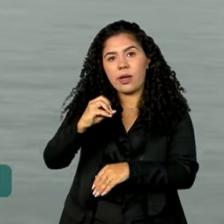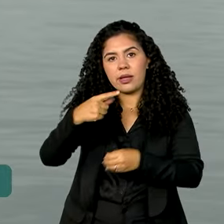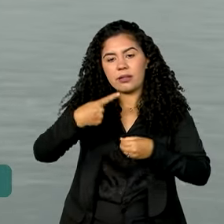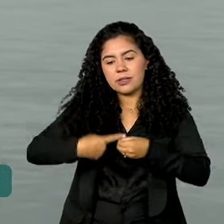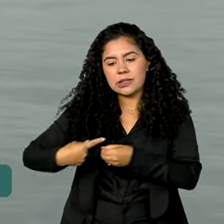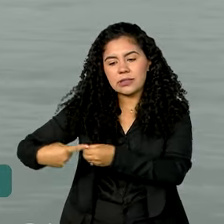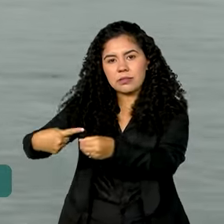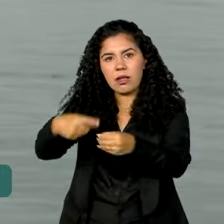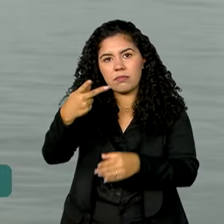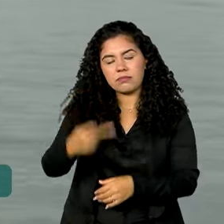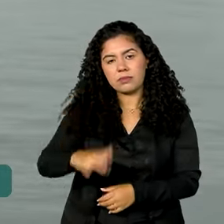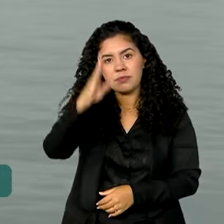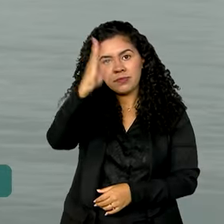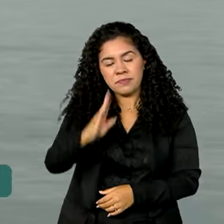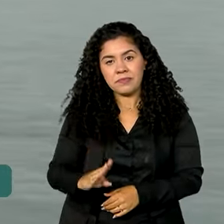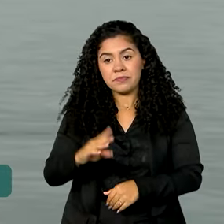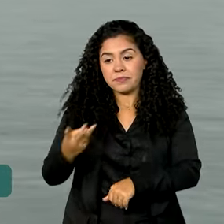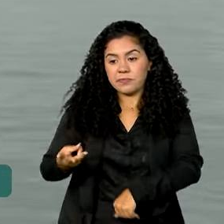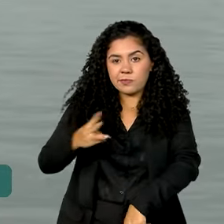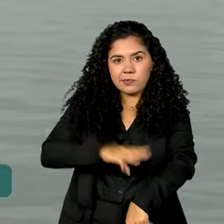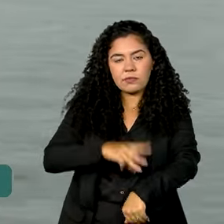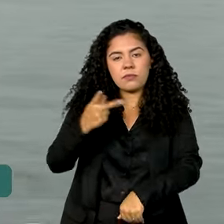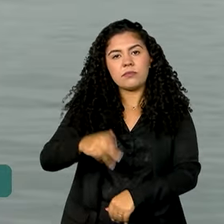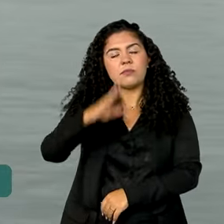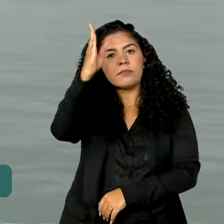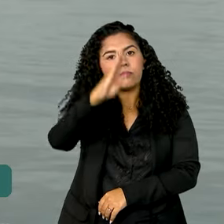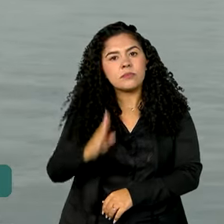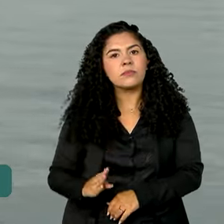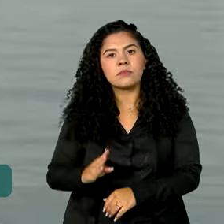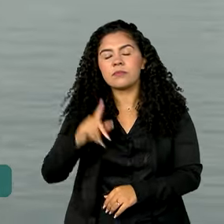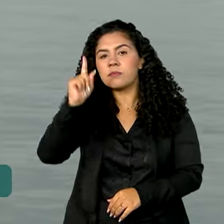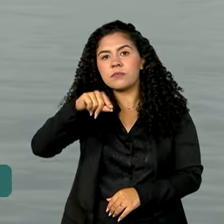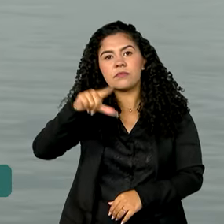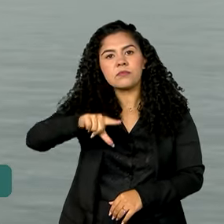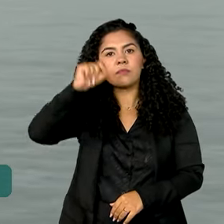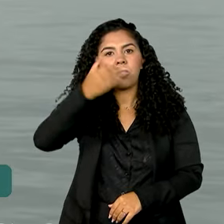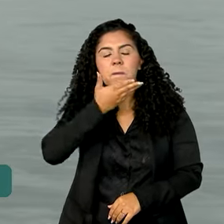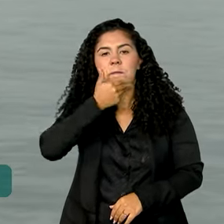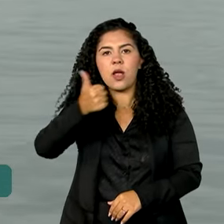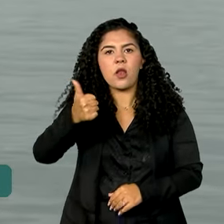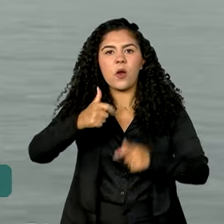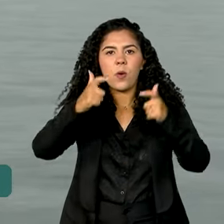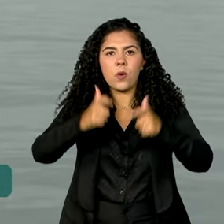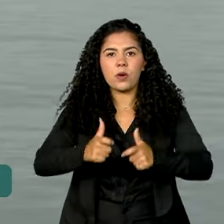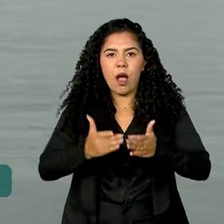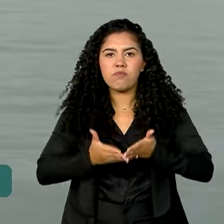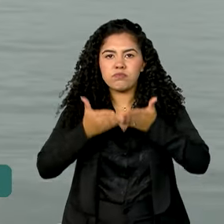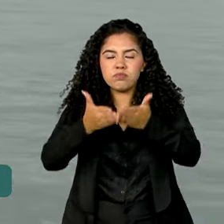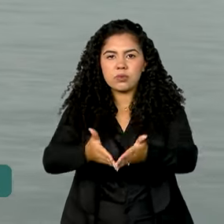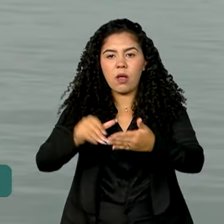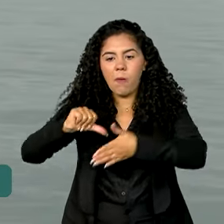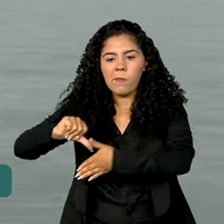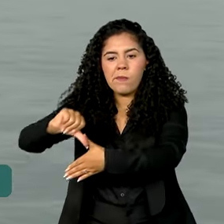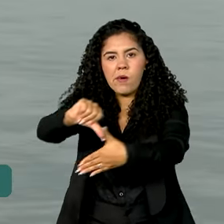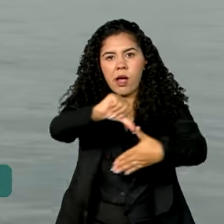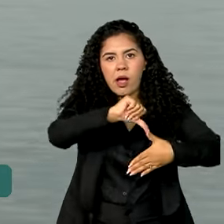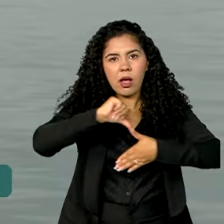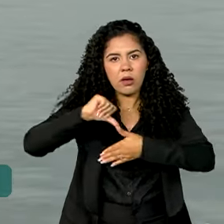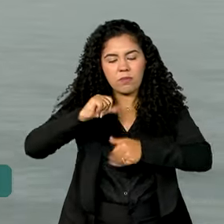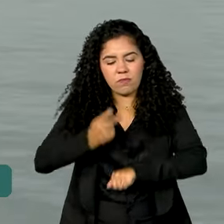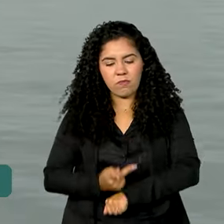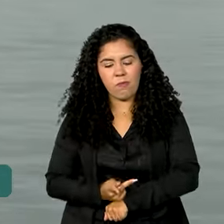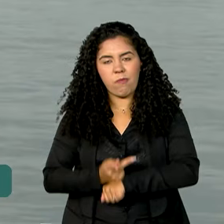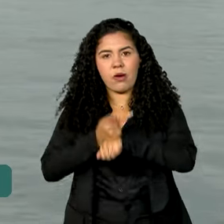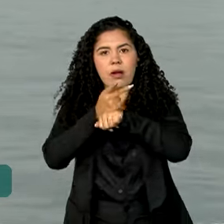Este ano, pela terceira vez, o Brasil foi eleito como o melhor destino de cruzeiros da América do Sul pelo prêmio World